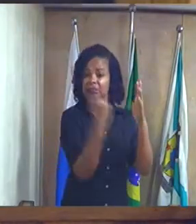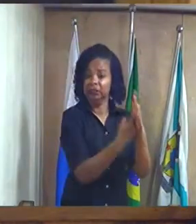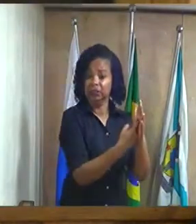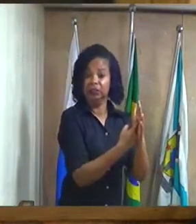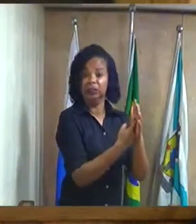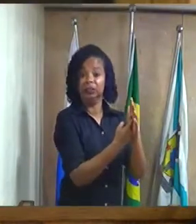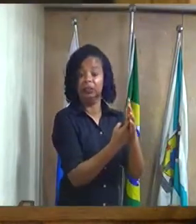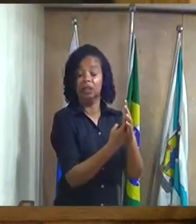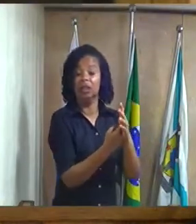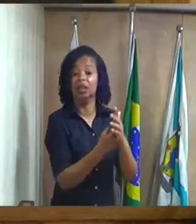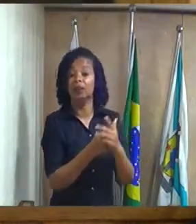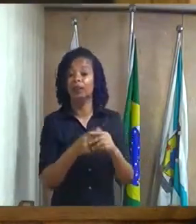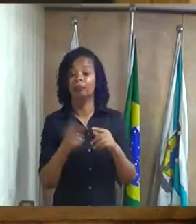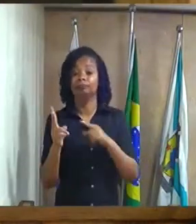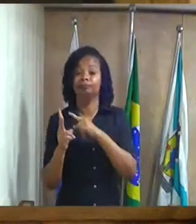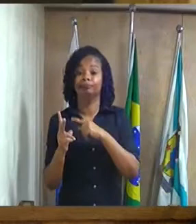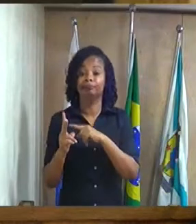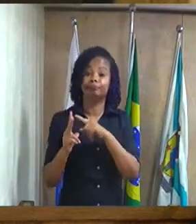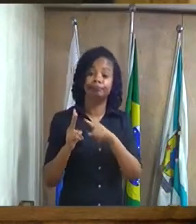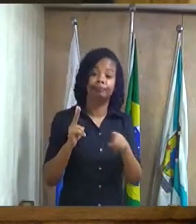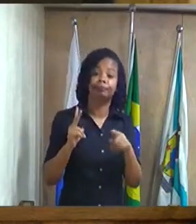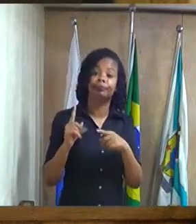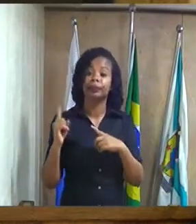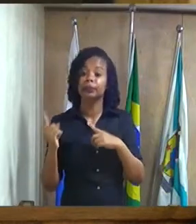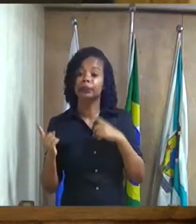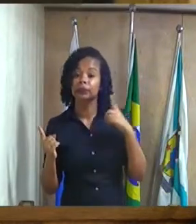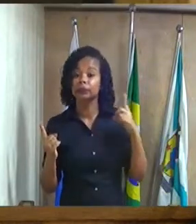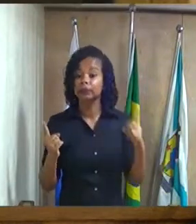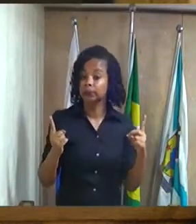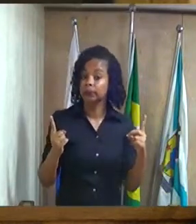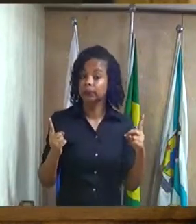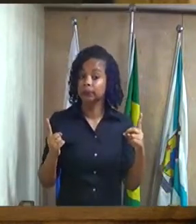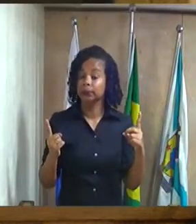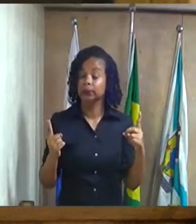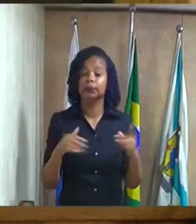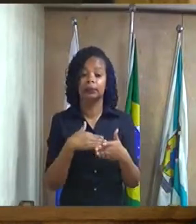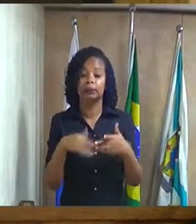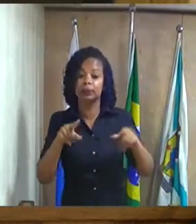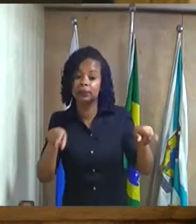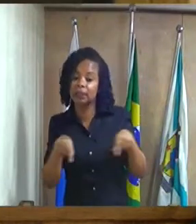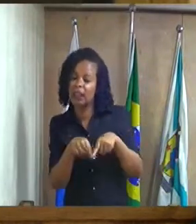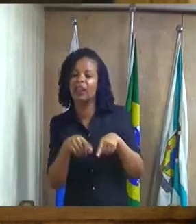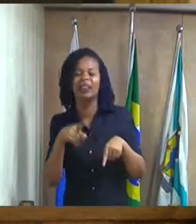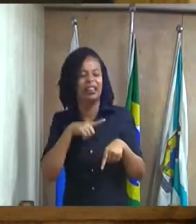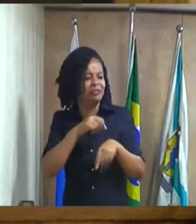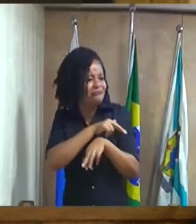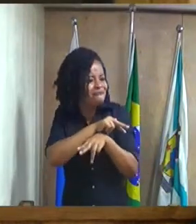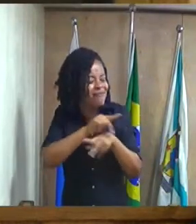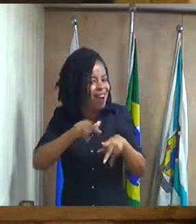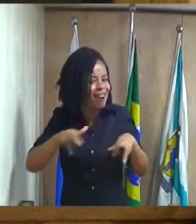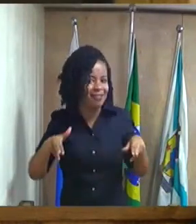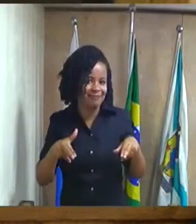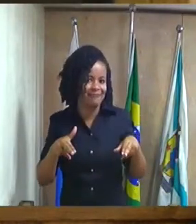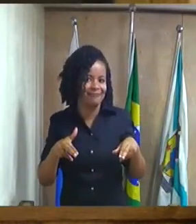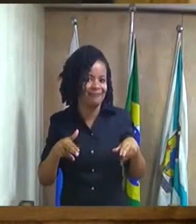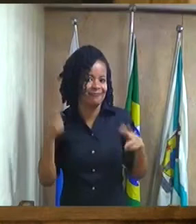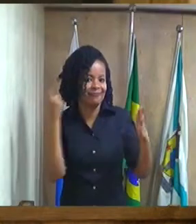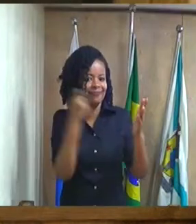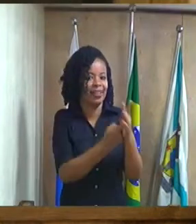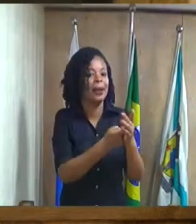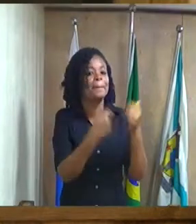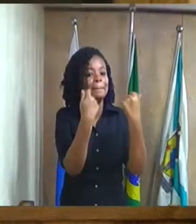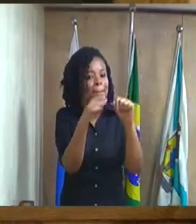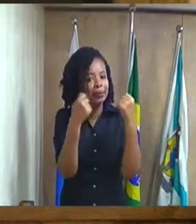já foi dito nessa casa há três meses já tem denúncia e tem tido várias denúncias e tem que ser